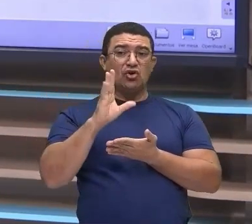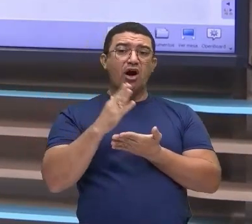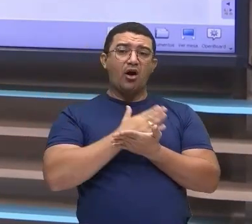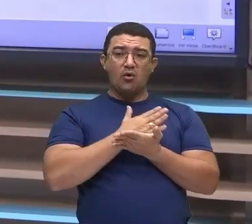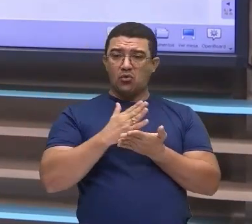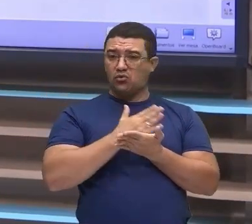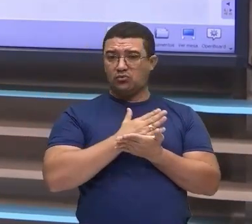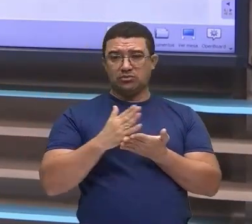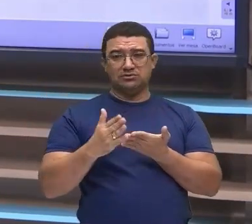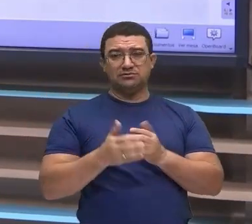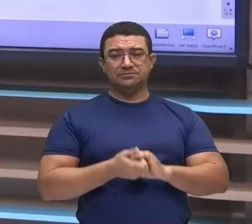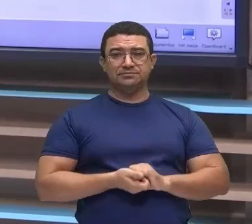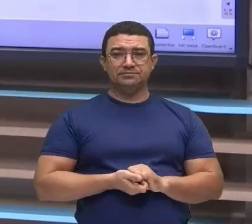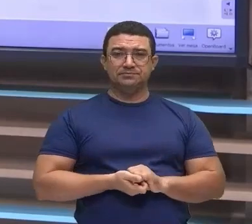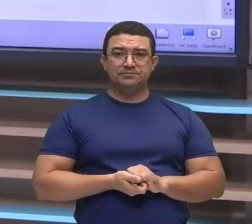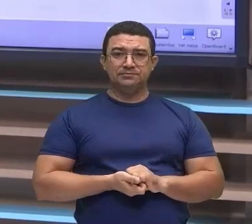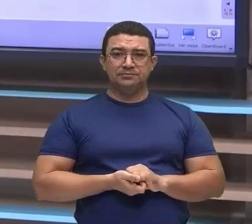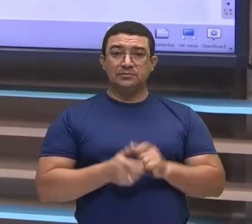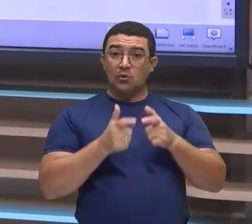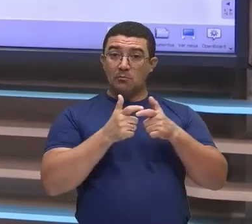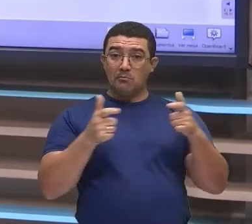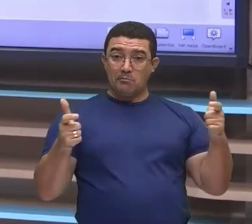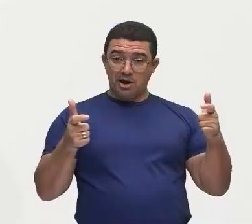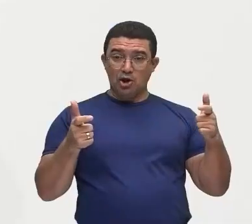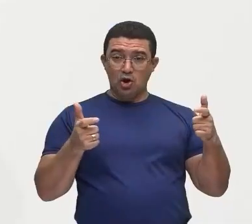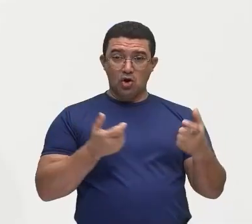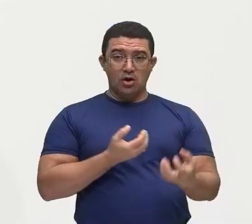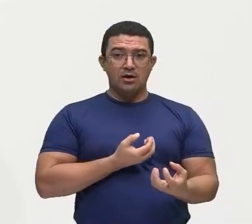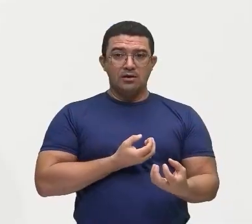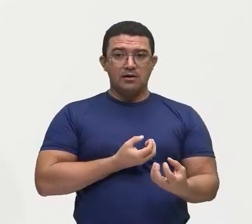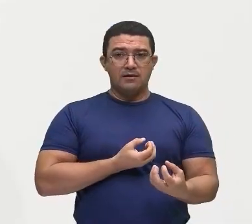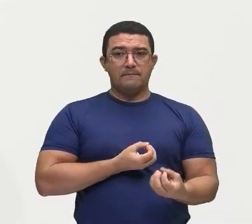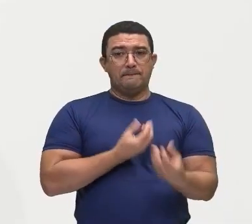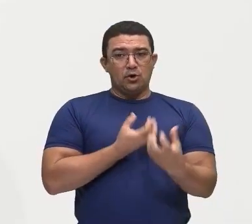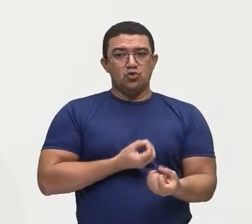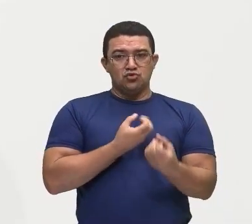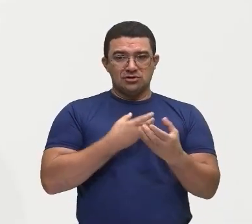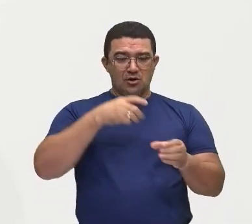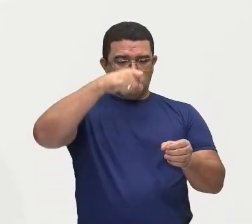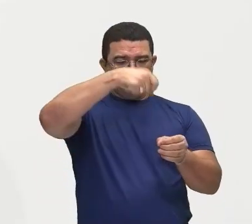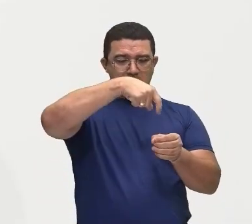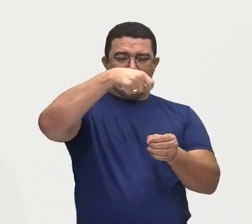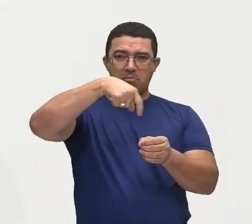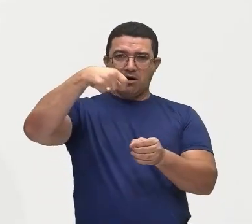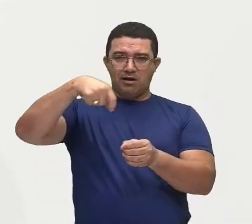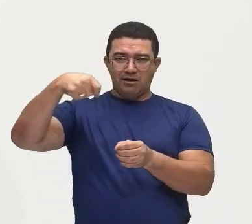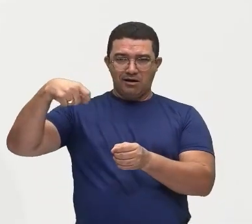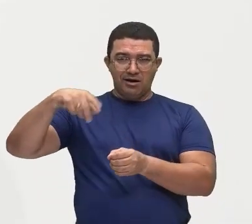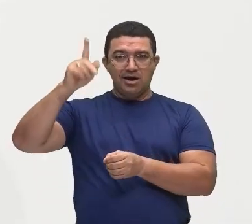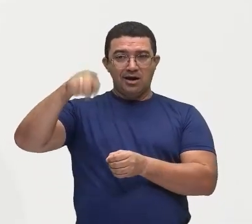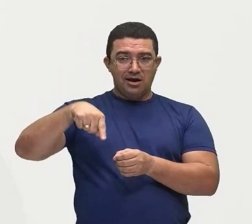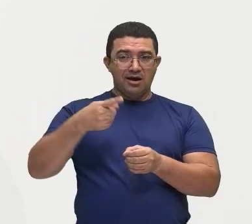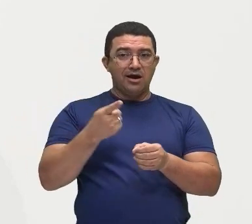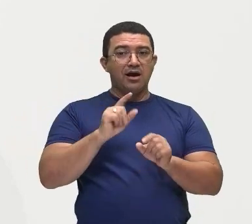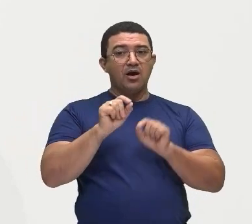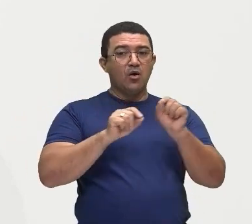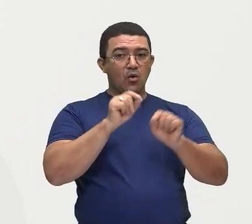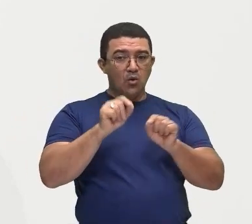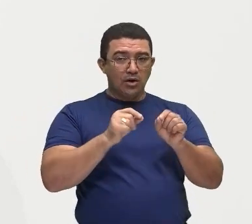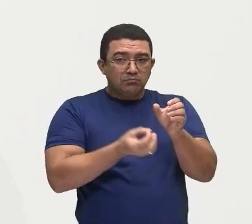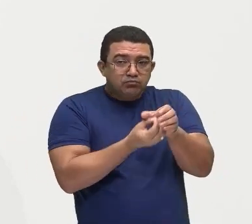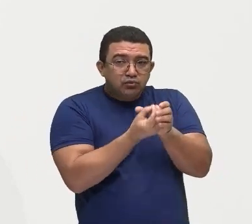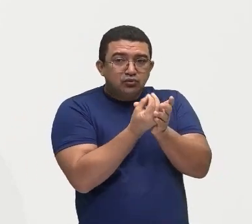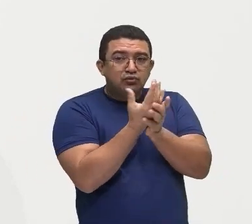do Brasil. E a maior parte da produção é voltada para a exportação. Aqui a gente